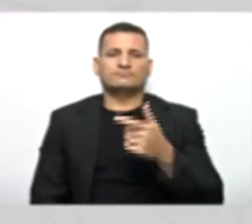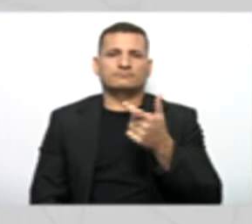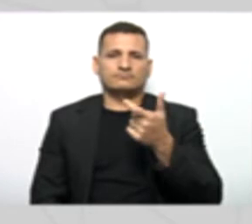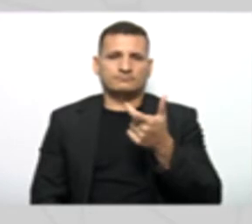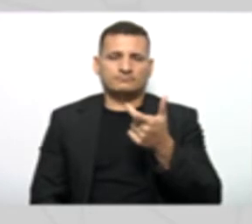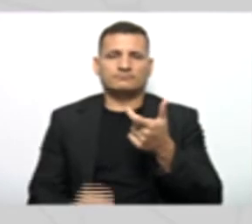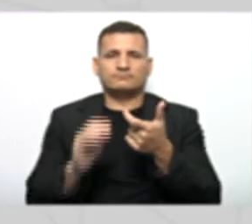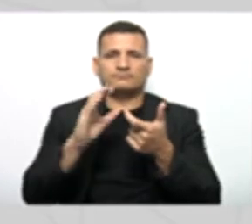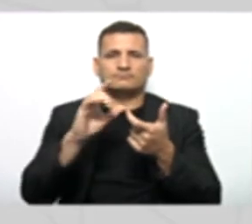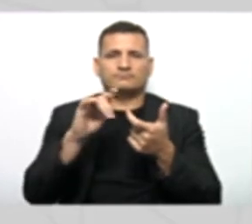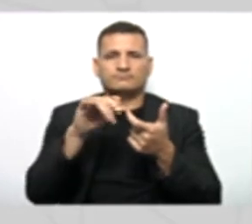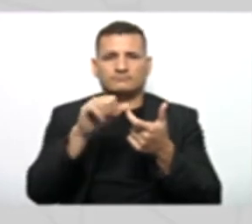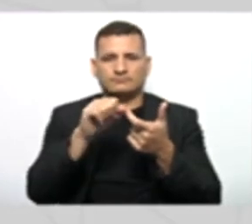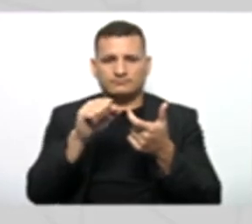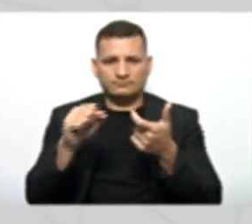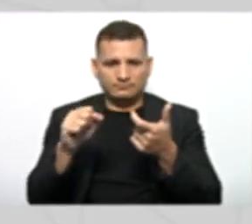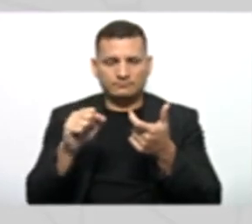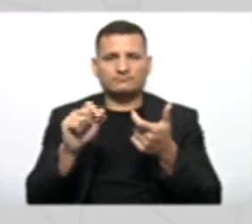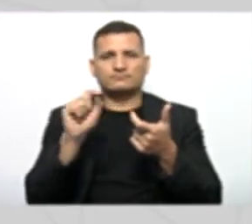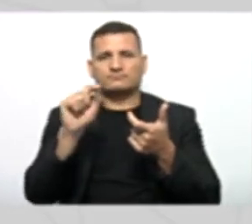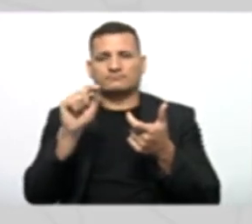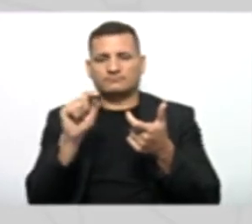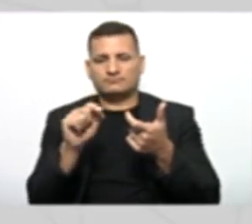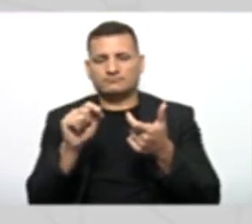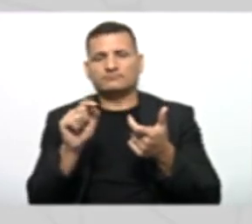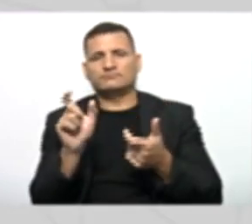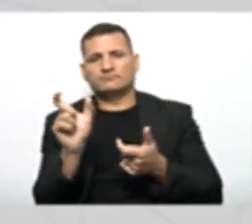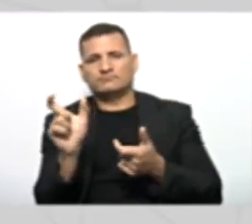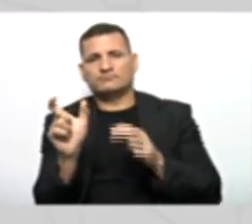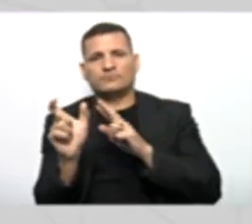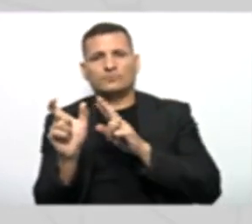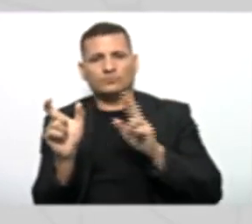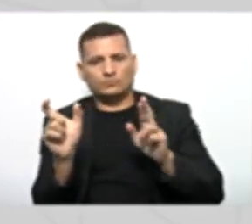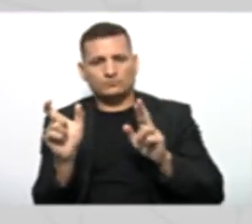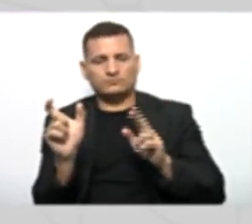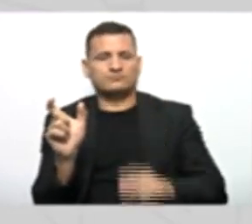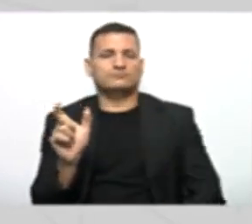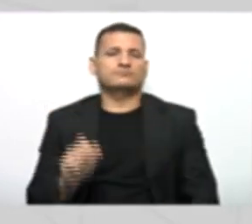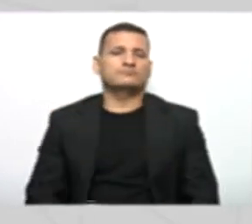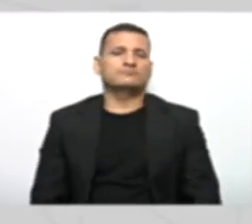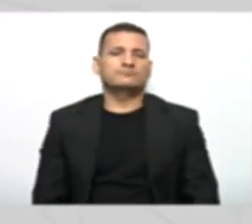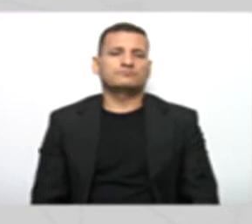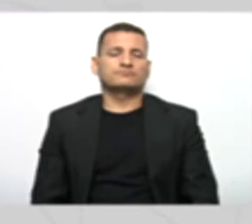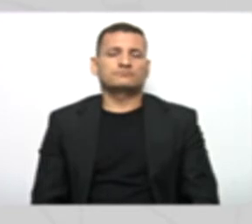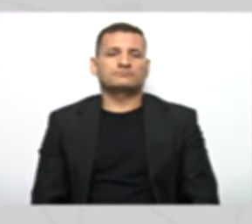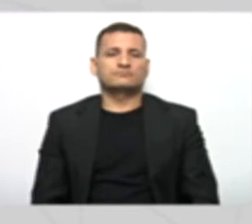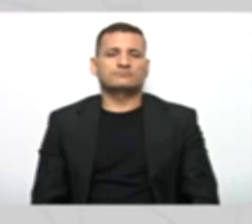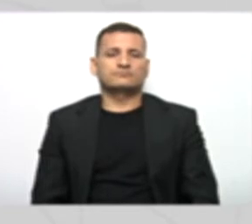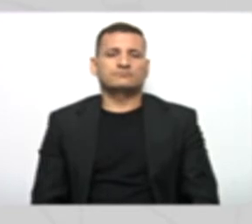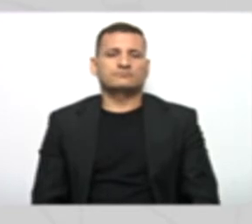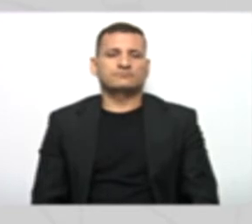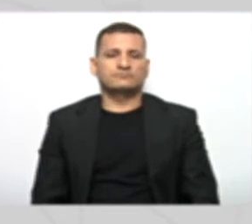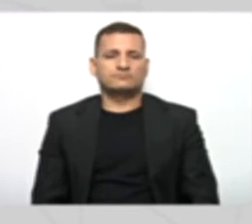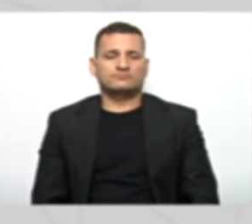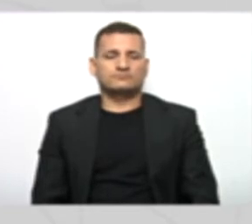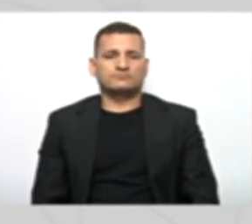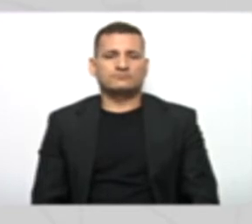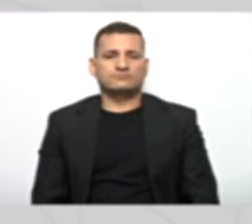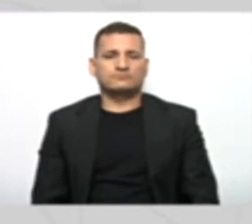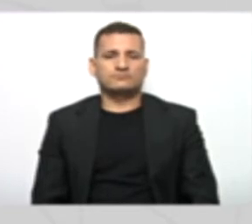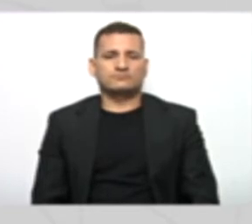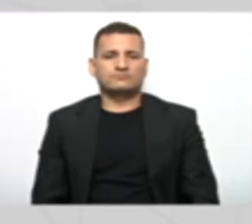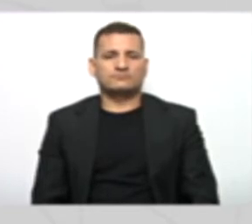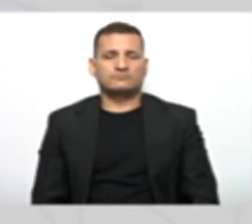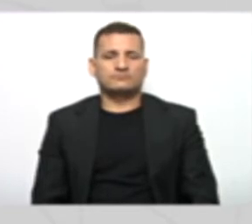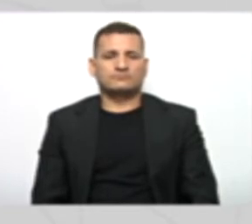da nossa classe, que seria a classe pessoa, a nossa classe pai. A classe pessoa vai ser a classe mais simples que nós vamos criar. Certo?